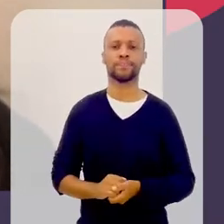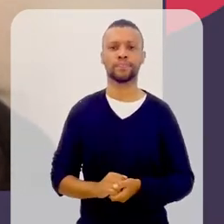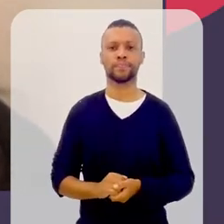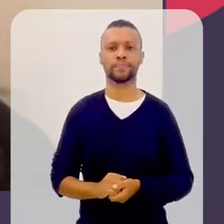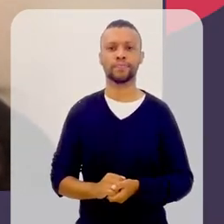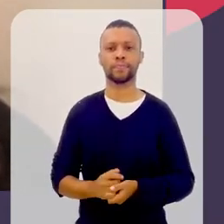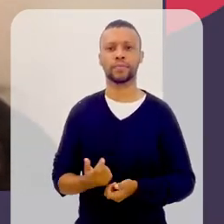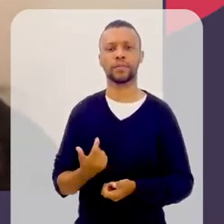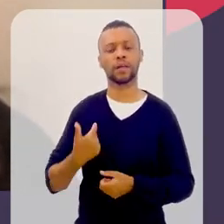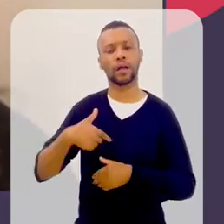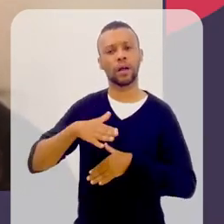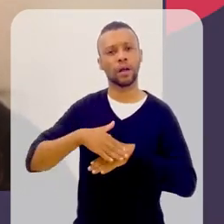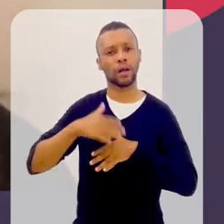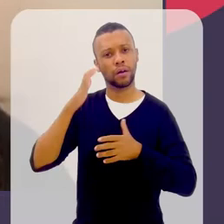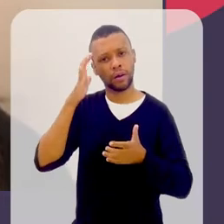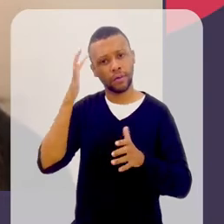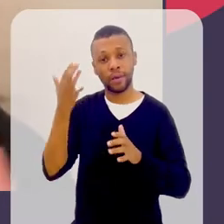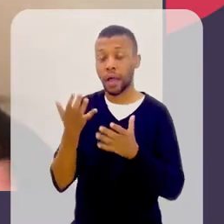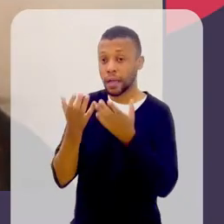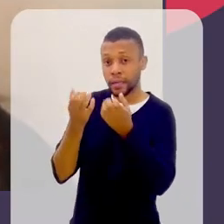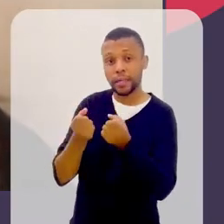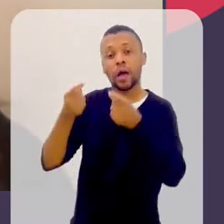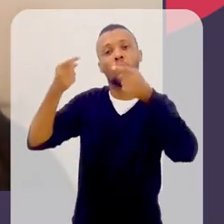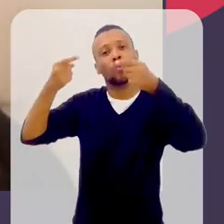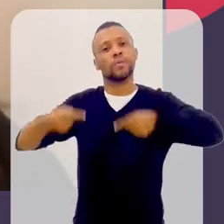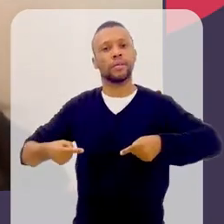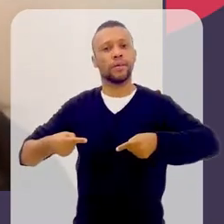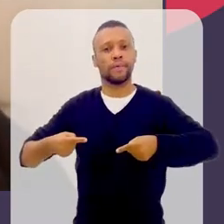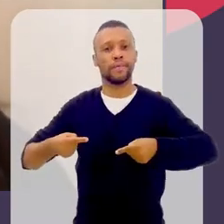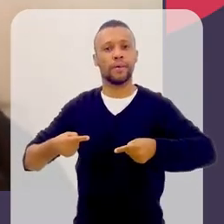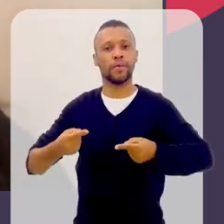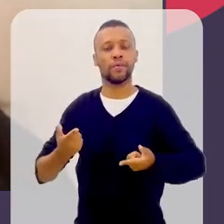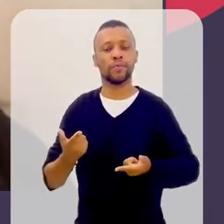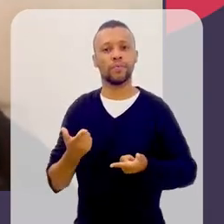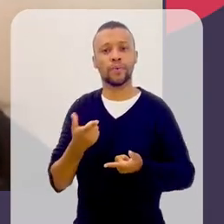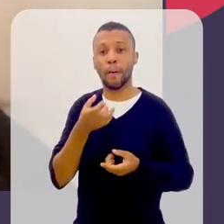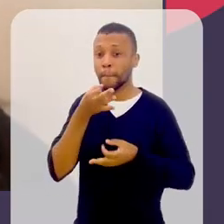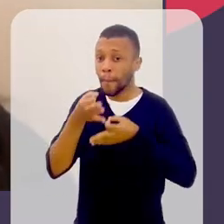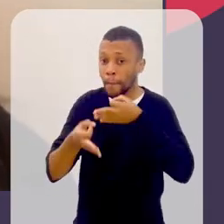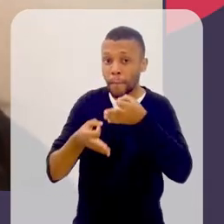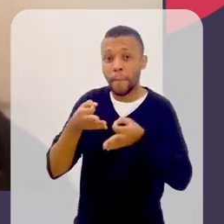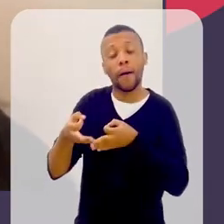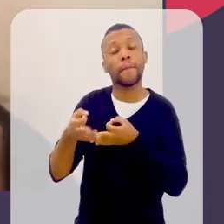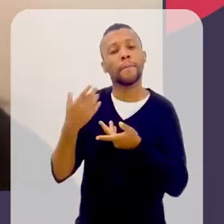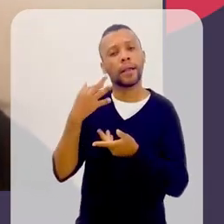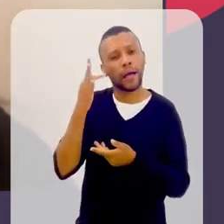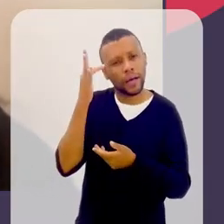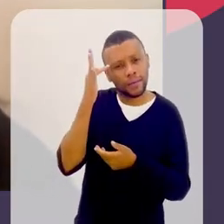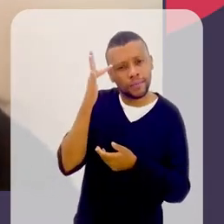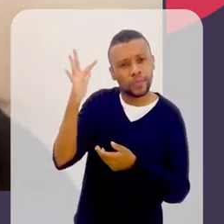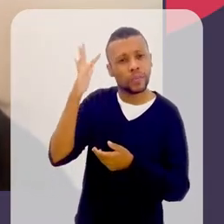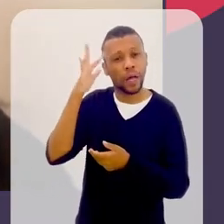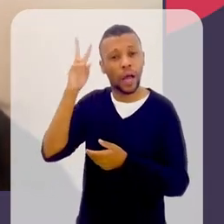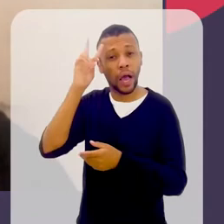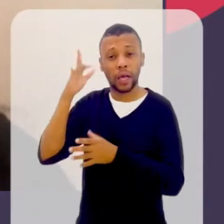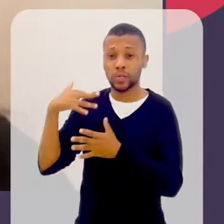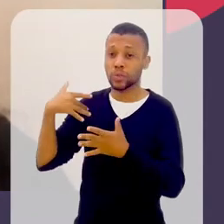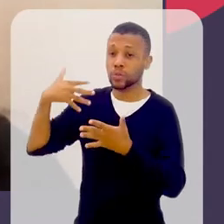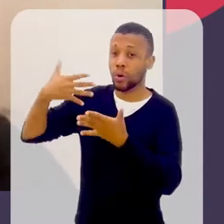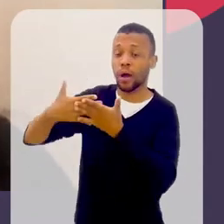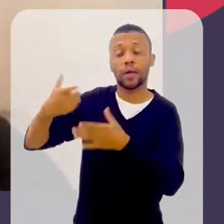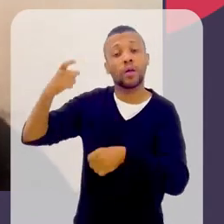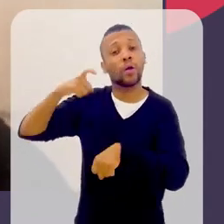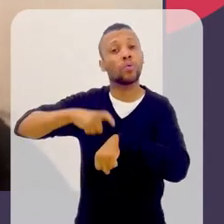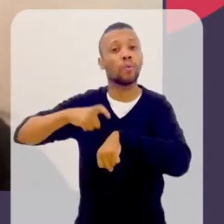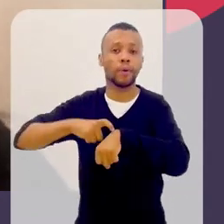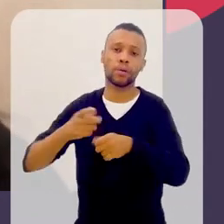eu resolvi aceitar o desafio colocado pela história da filosofia ela mesma,